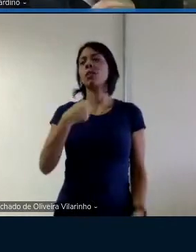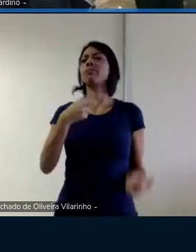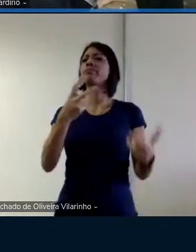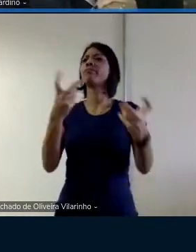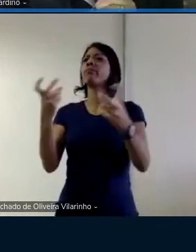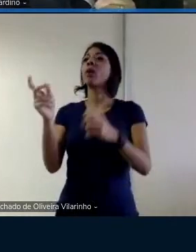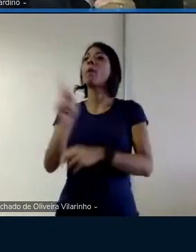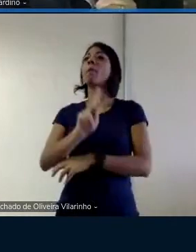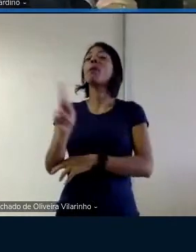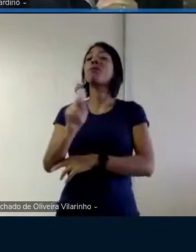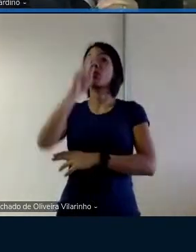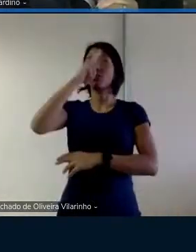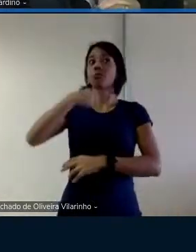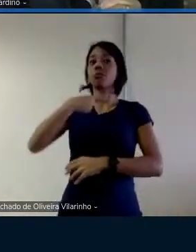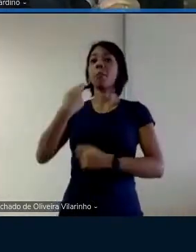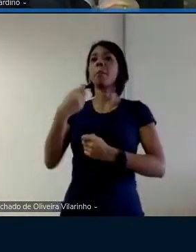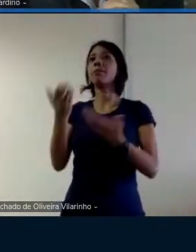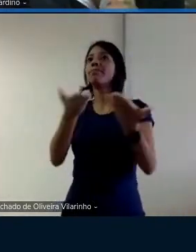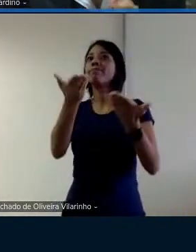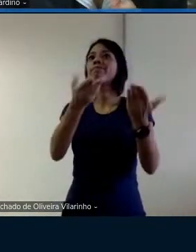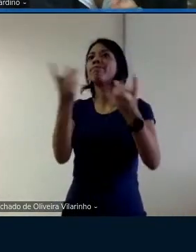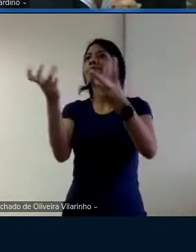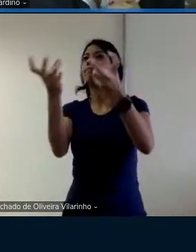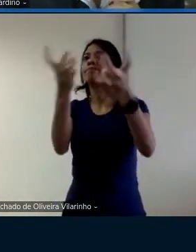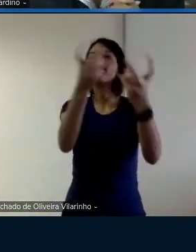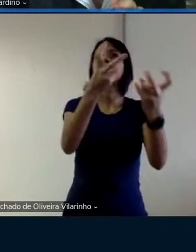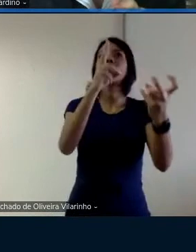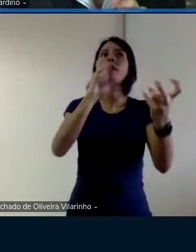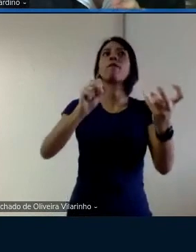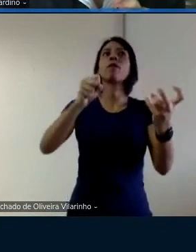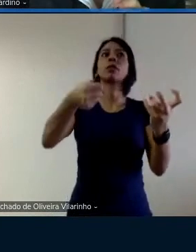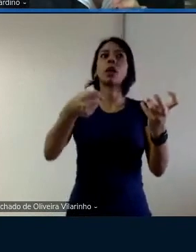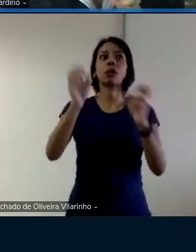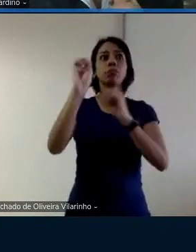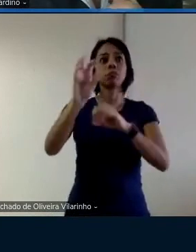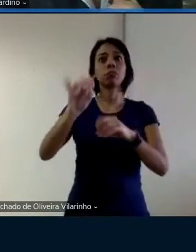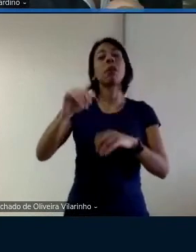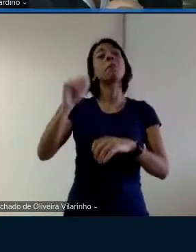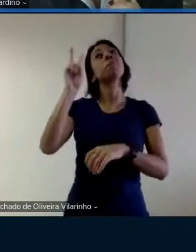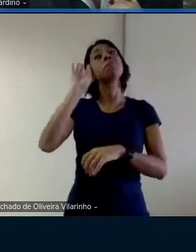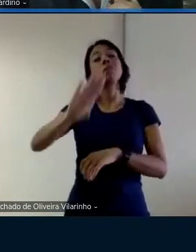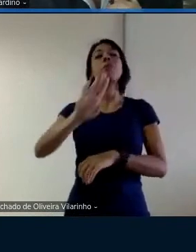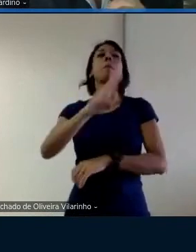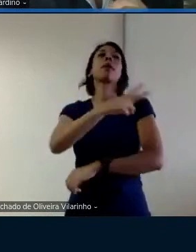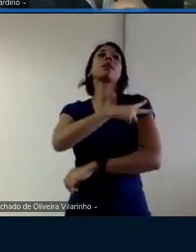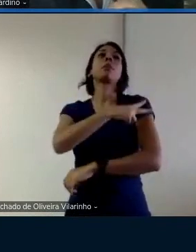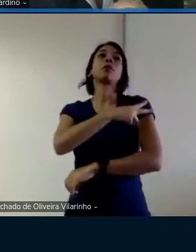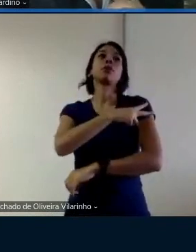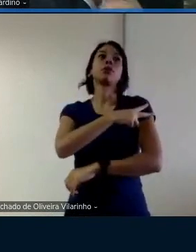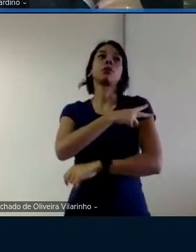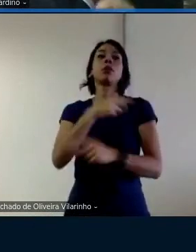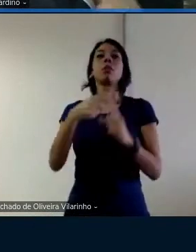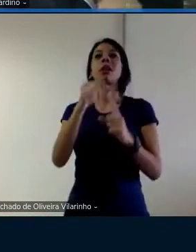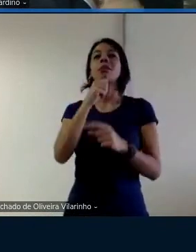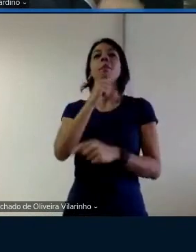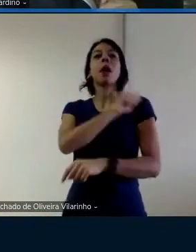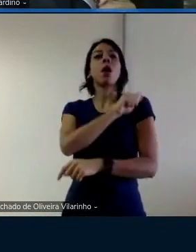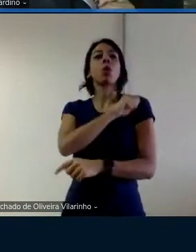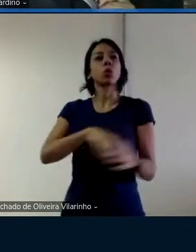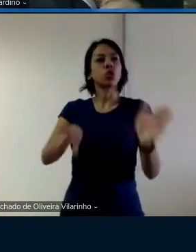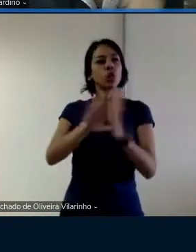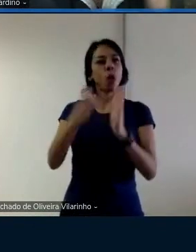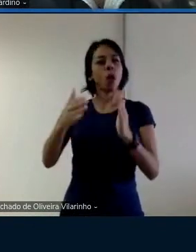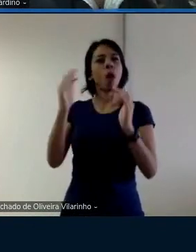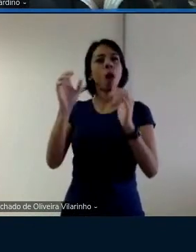que o professor precisa trabalhar precisa reforçar principalmente no ensino médio porque os alunos meus alunos agora no